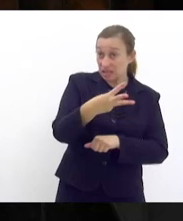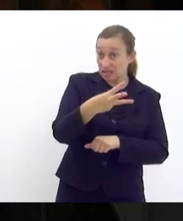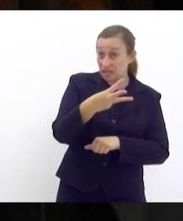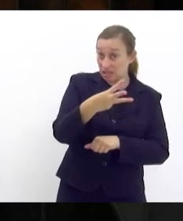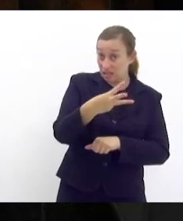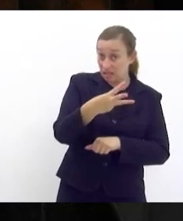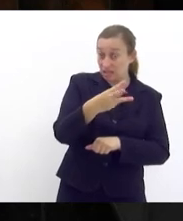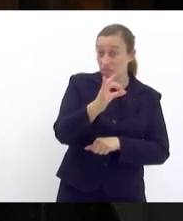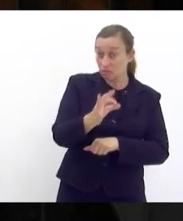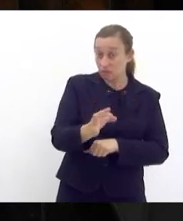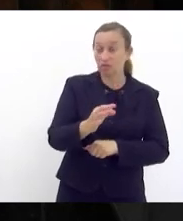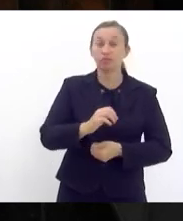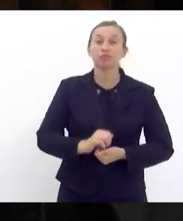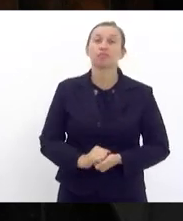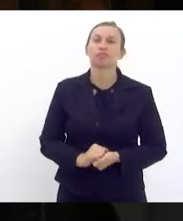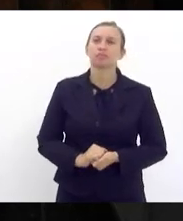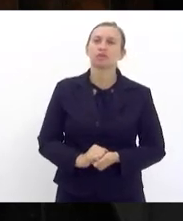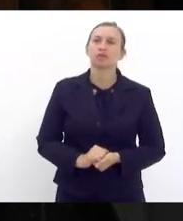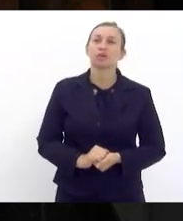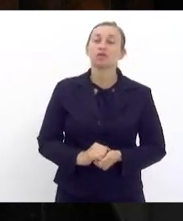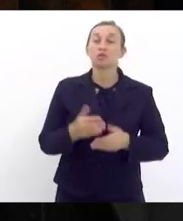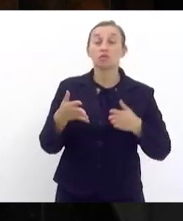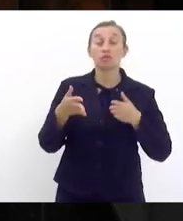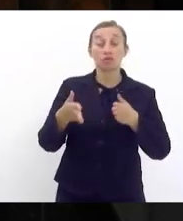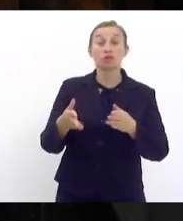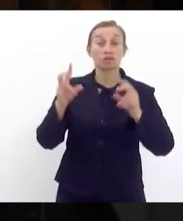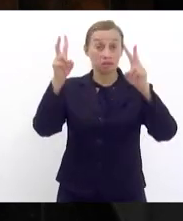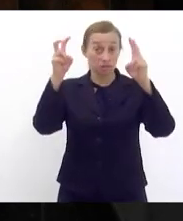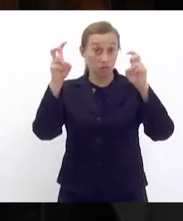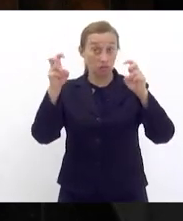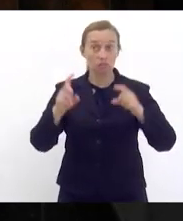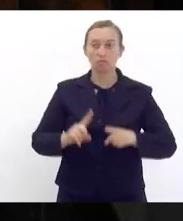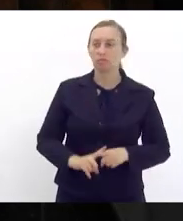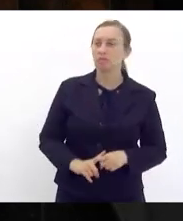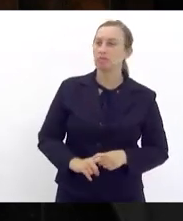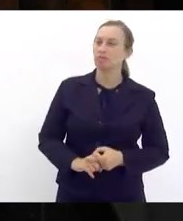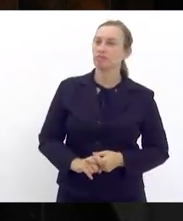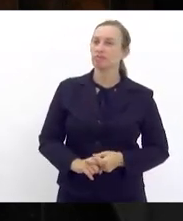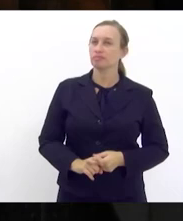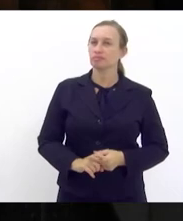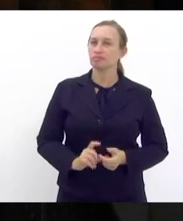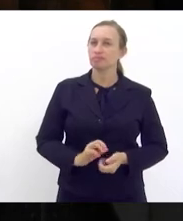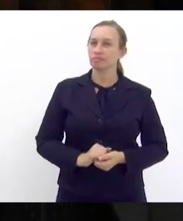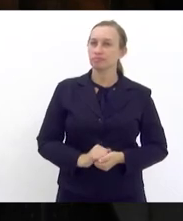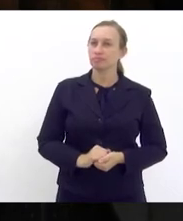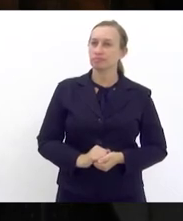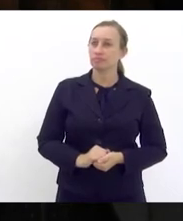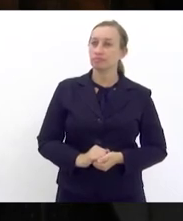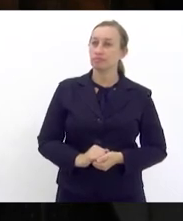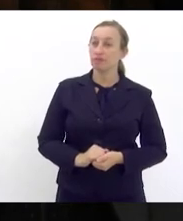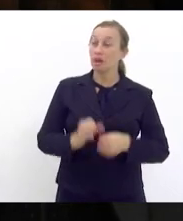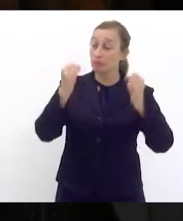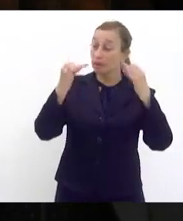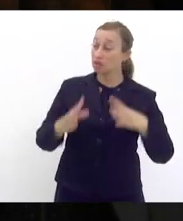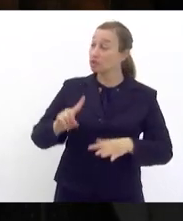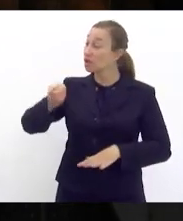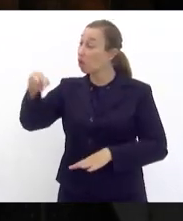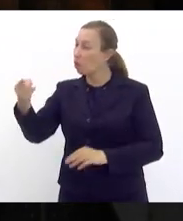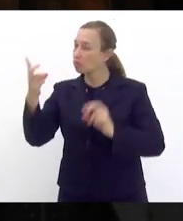percentuais. Estou frisando isso para chegar a um outro ponto.